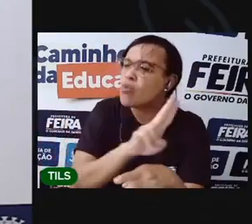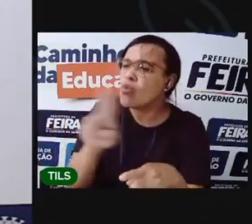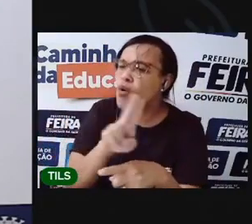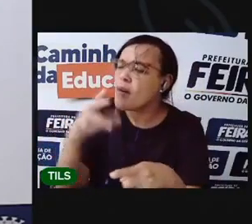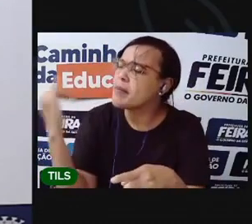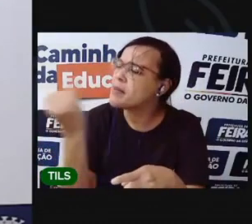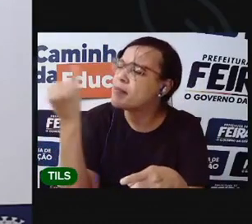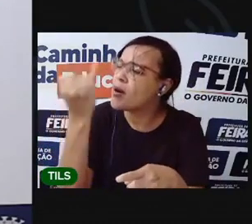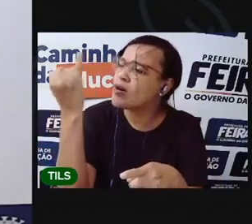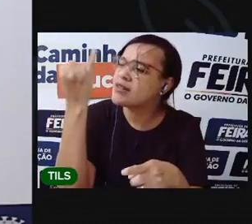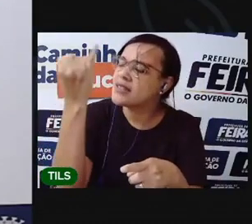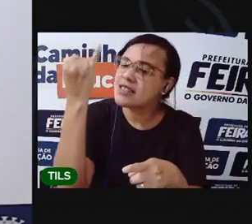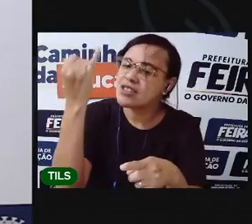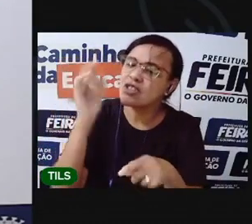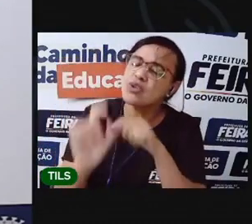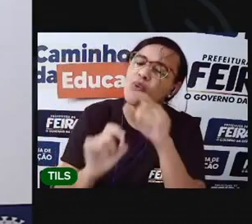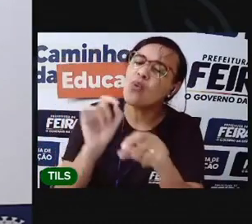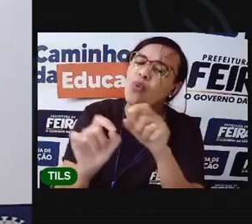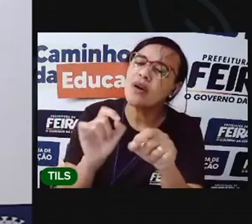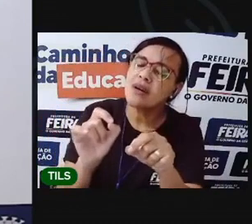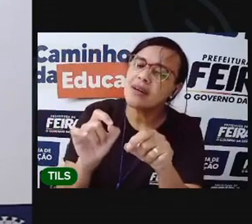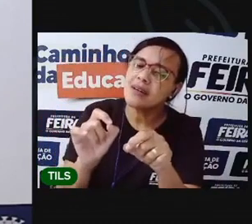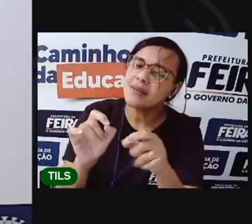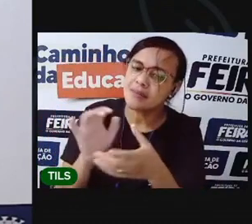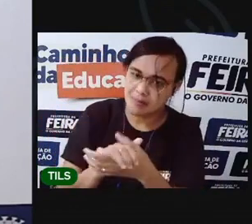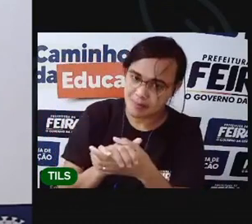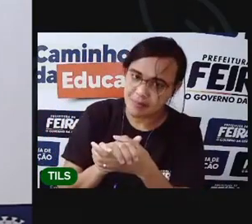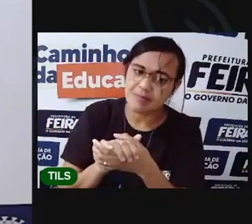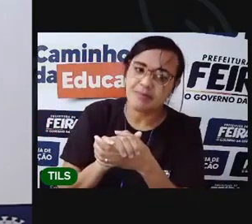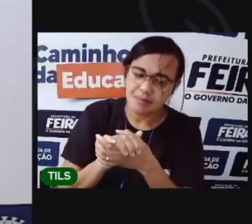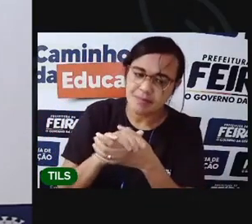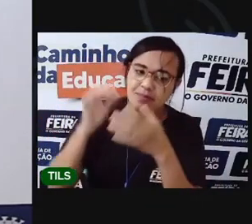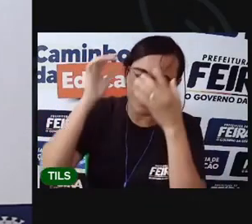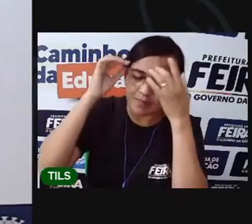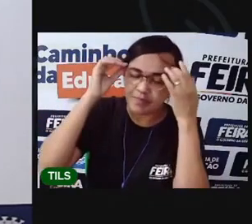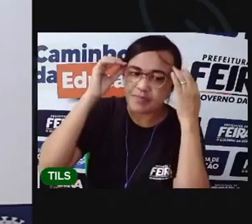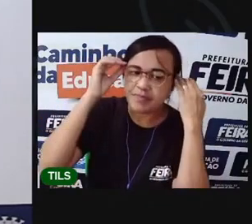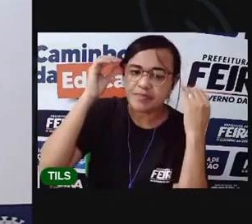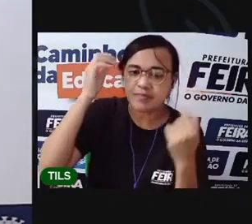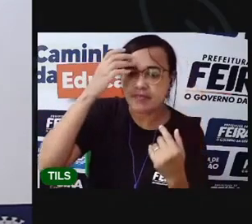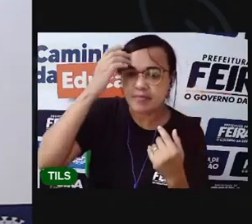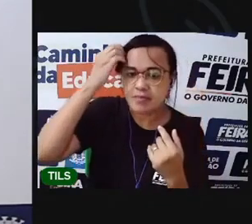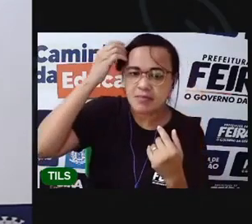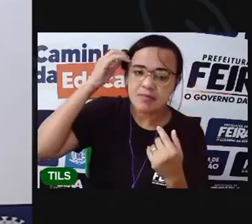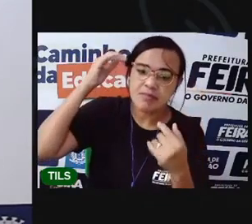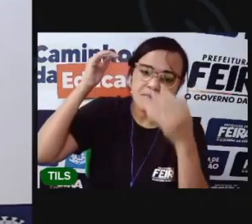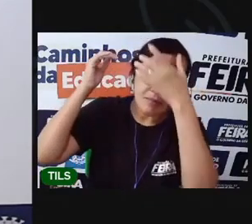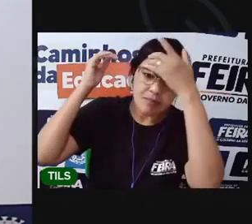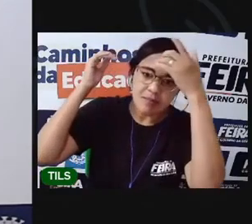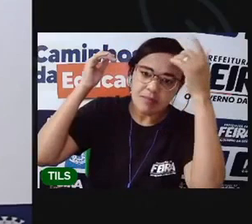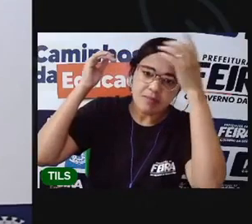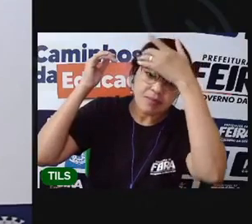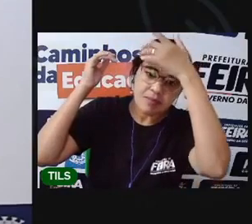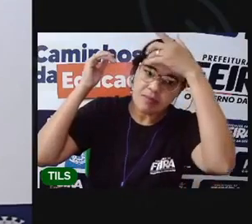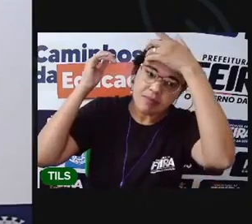para as pessoas, como elas unem as famílias. Espero que vocês tenham gostado bastante da nossa aula de hoje, do Centro de Humanas.